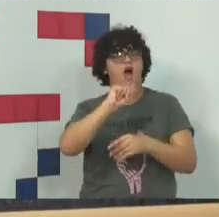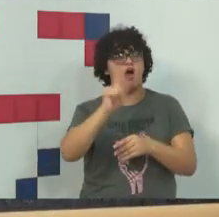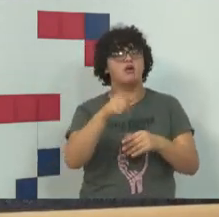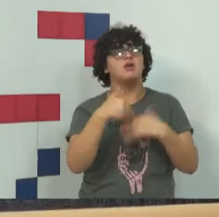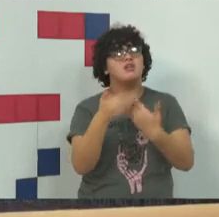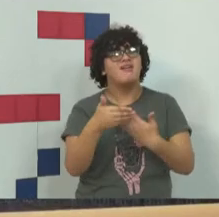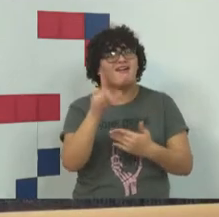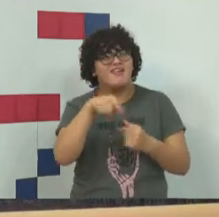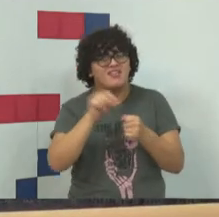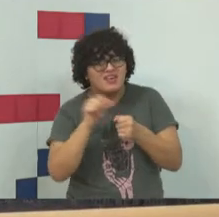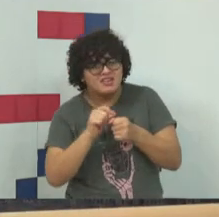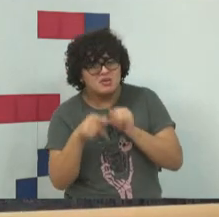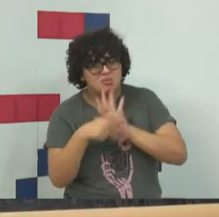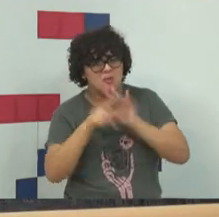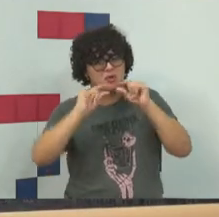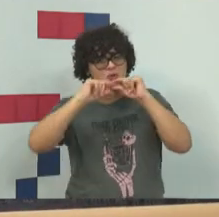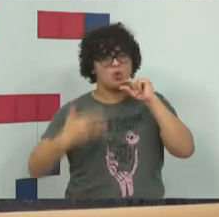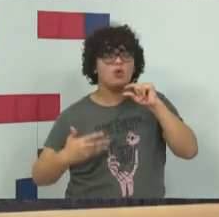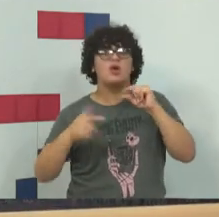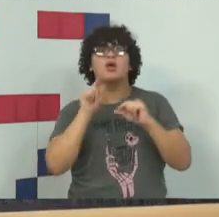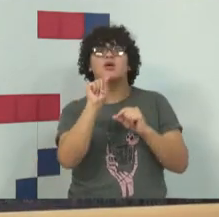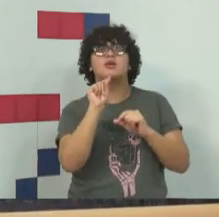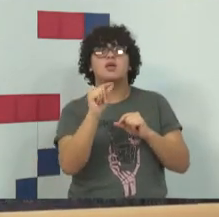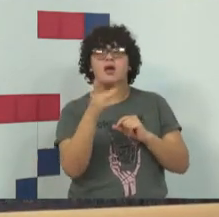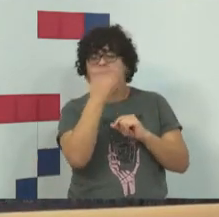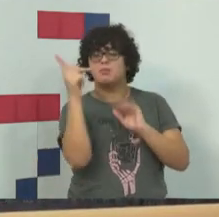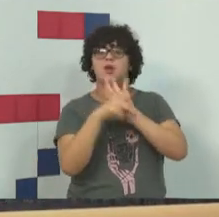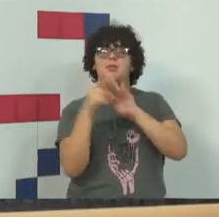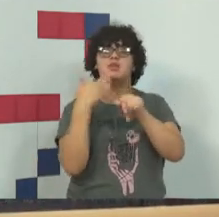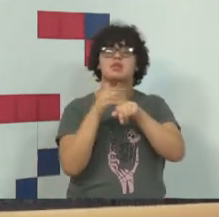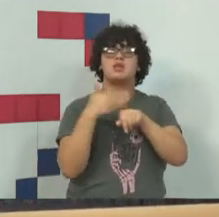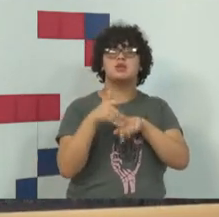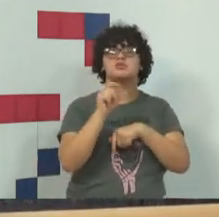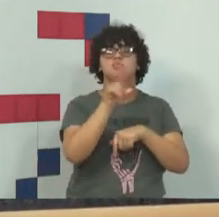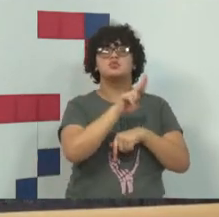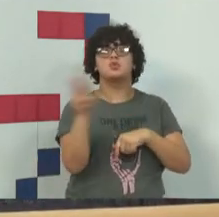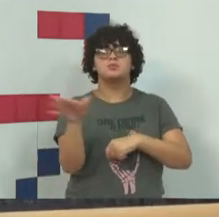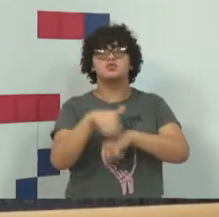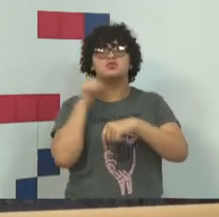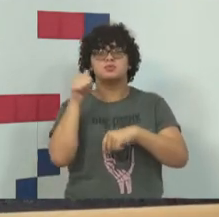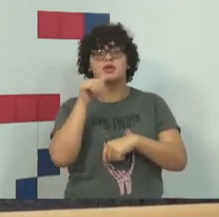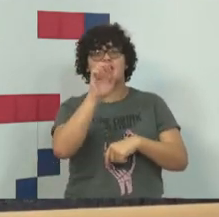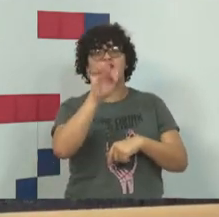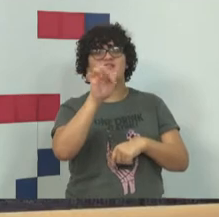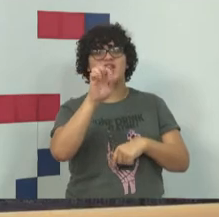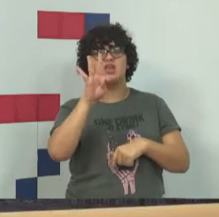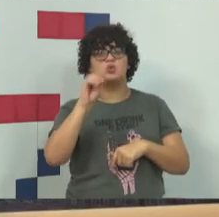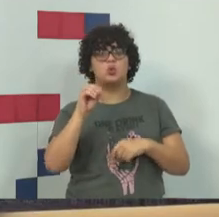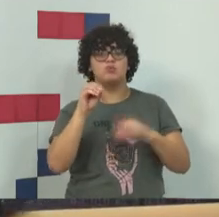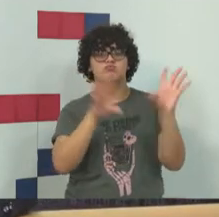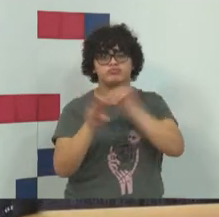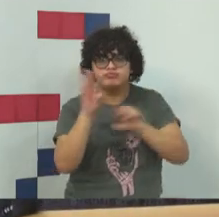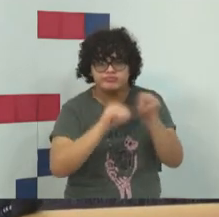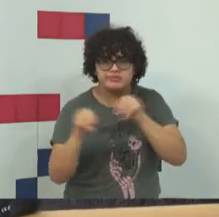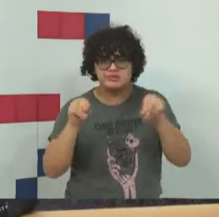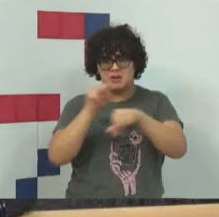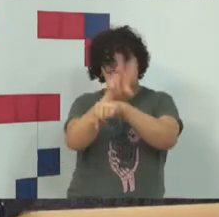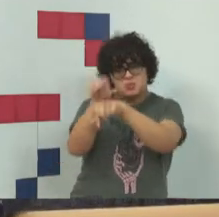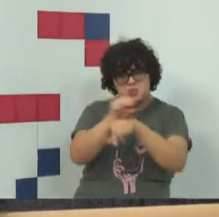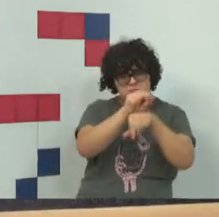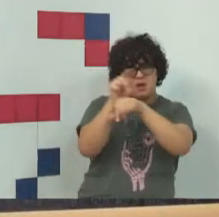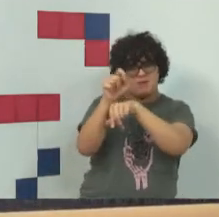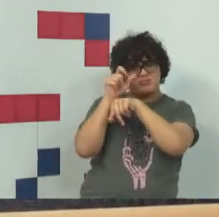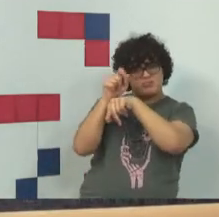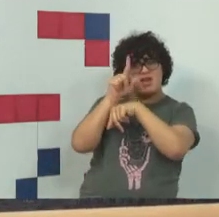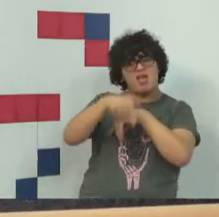era feito pelo Google, era feito por uma estratégia chamada efeito manipulador de mecanismo de pesquisa.